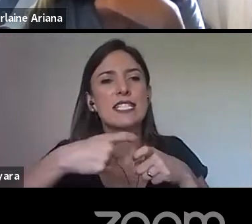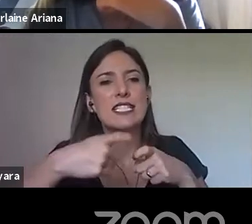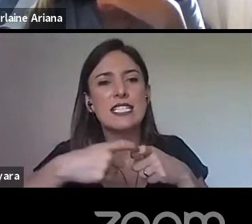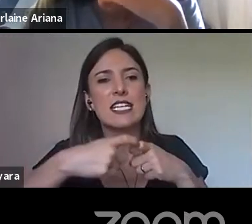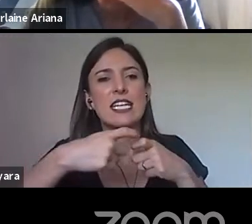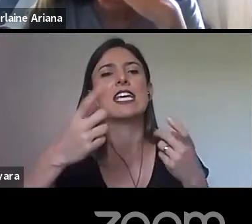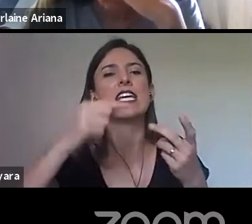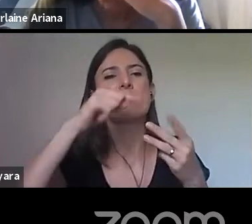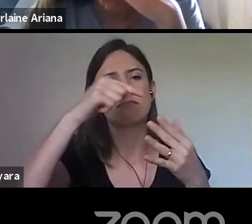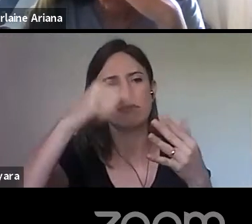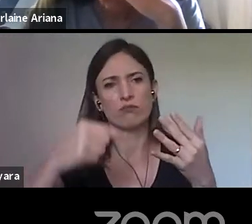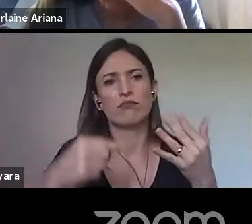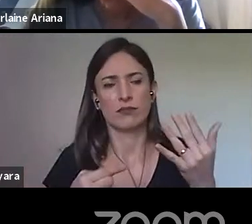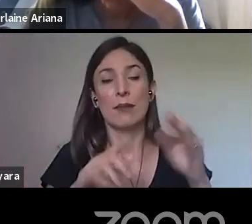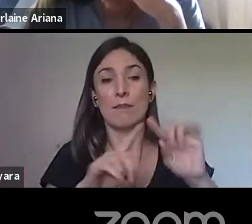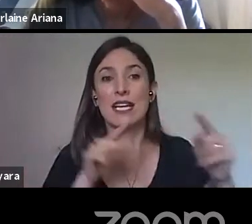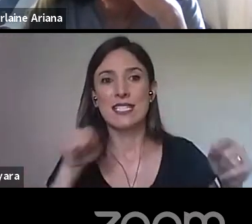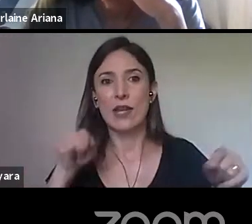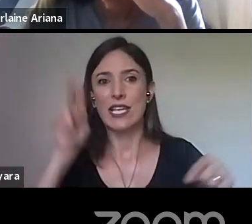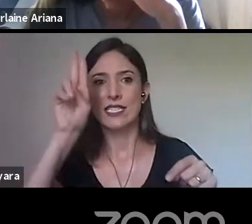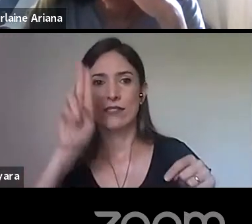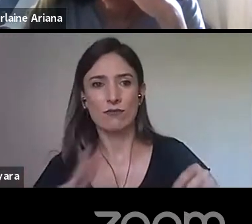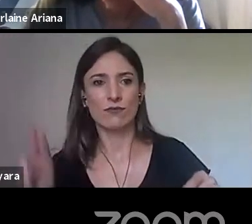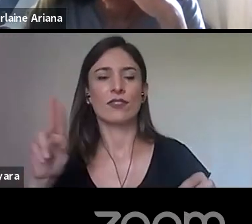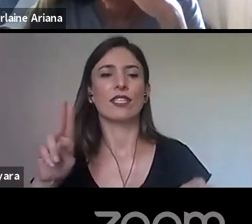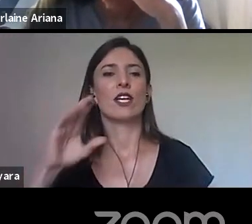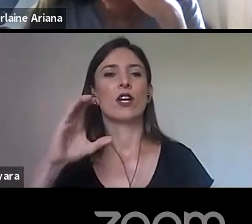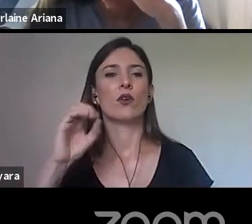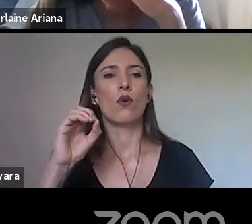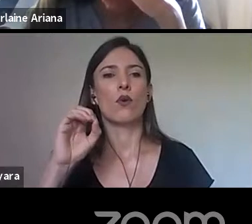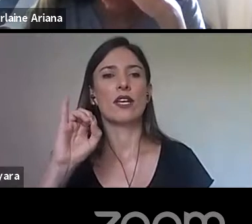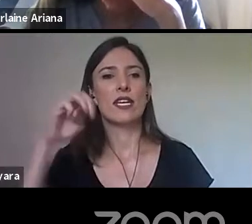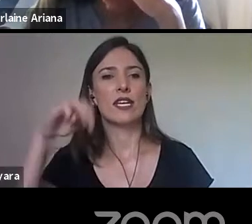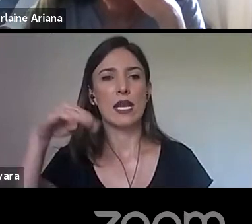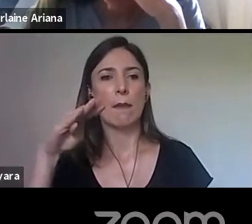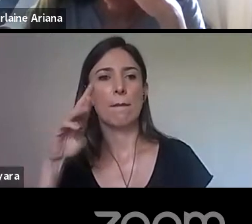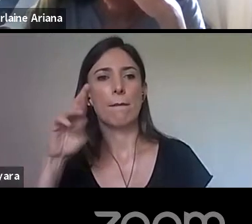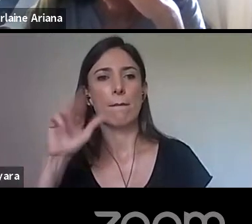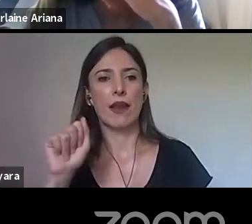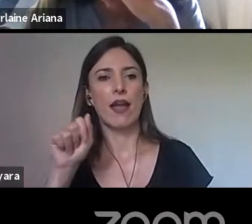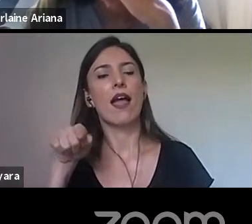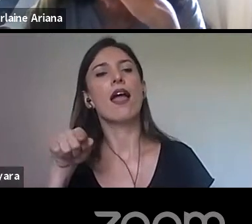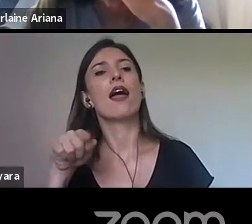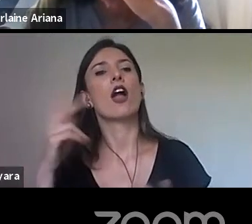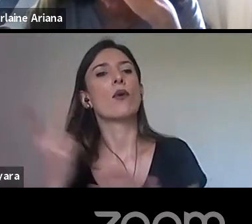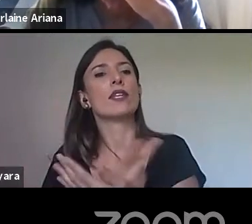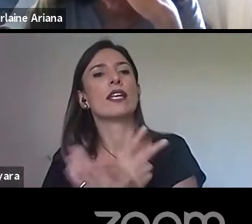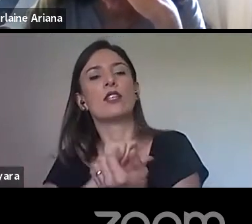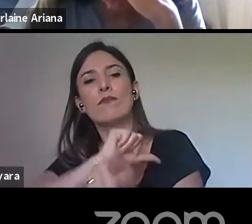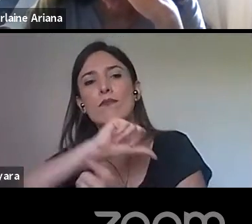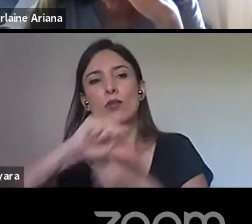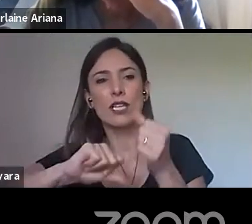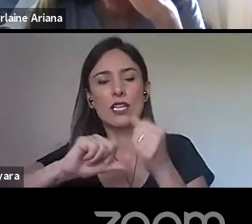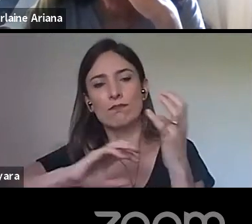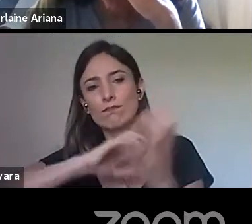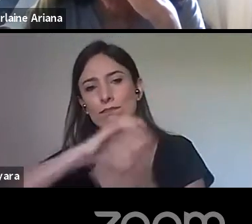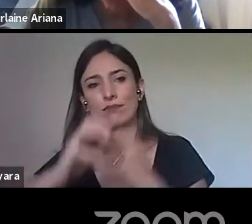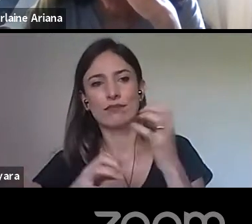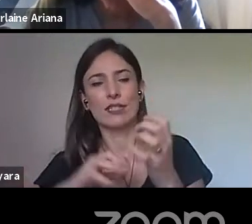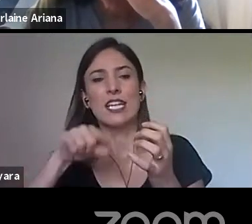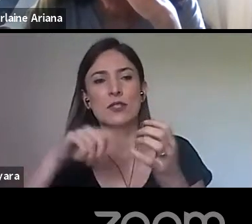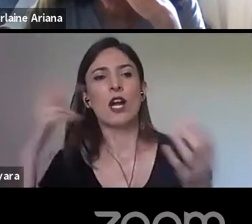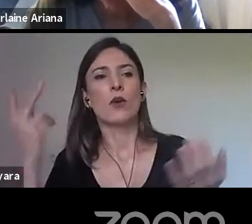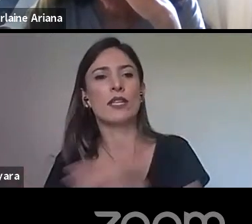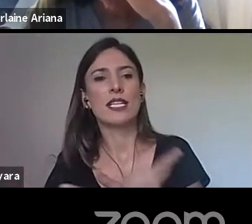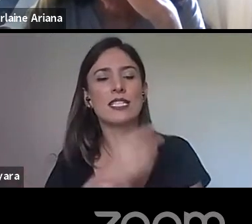Universidade de Coimbra, então, passa por uma reformulação e a primeira das grandes reformações da universidade, a partir de 1772,